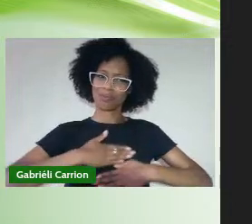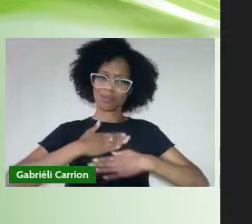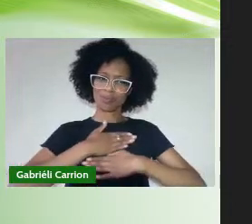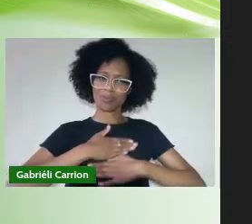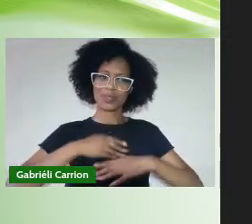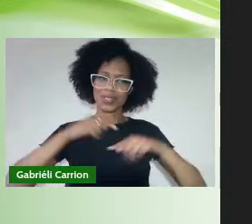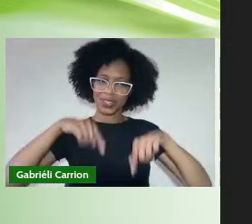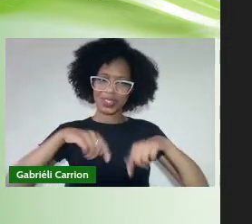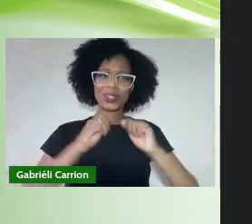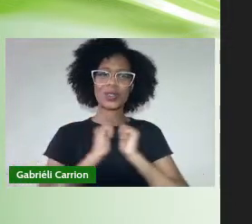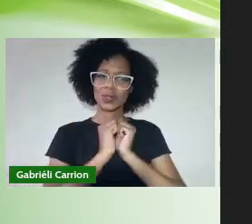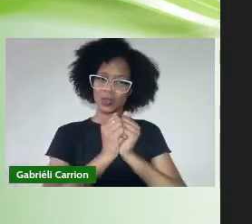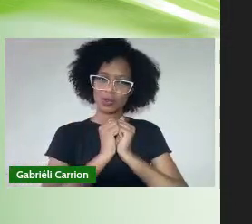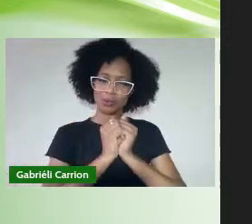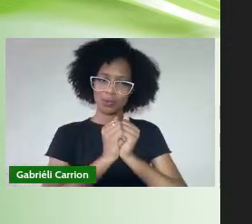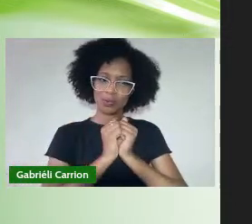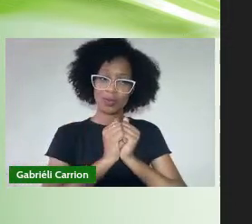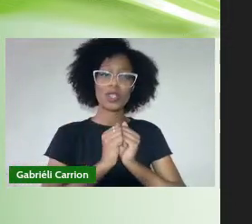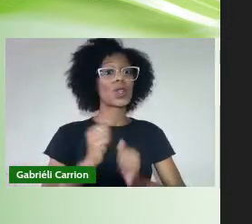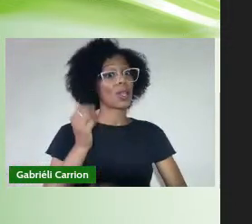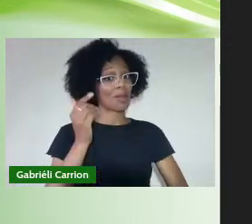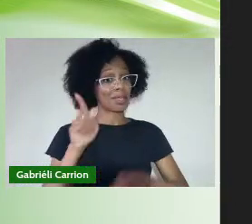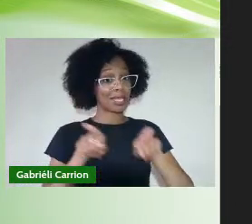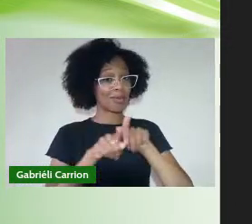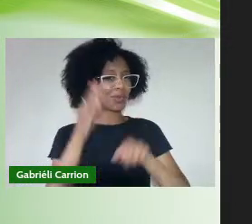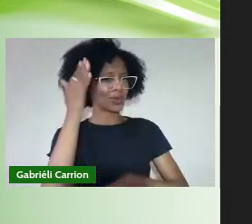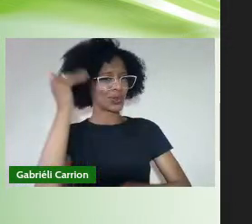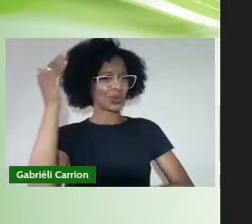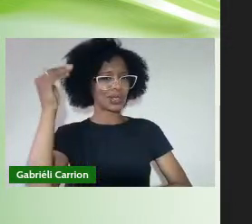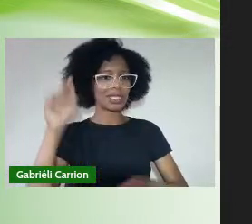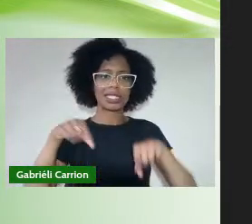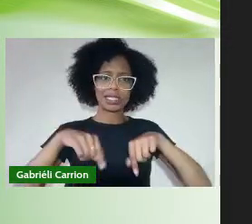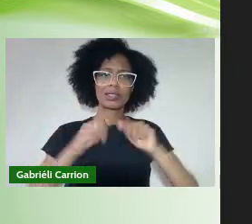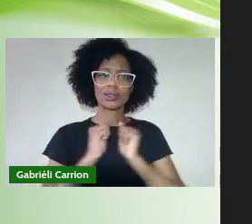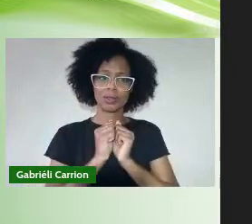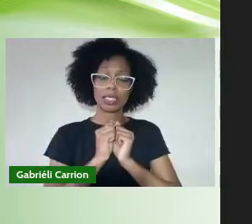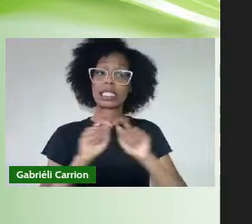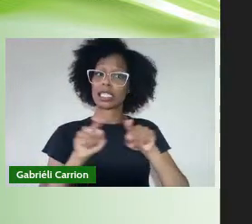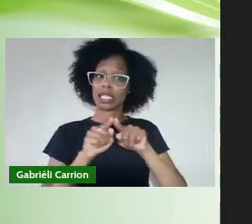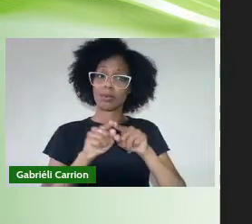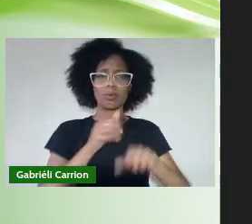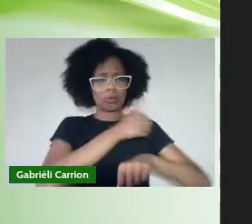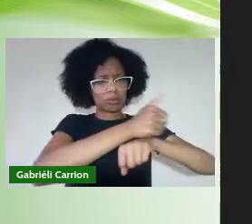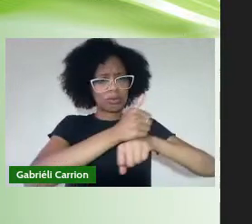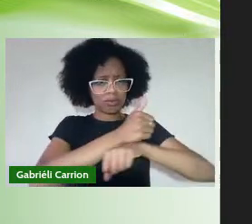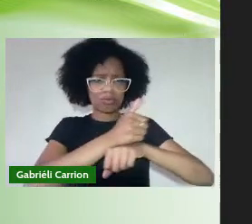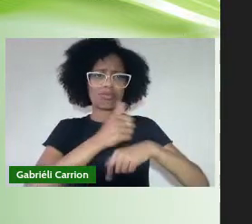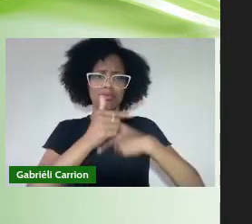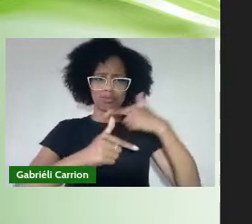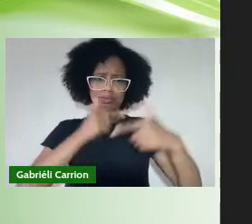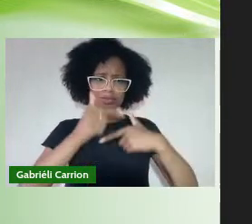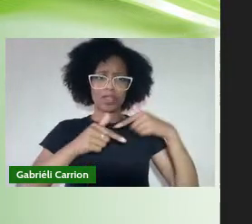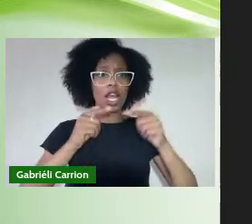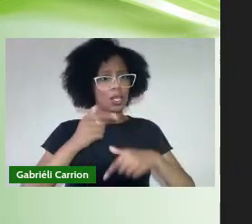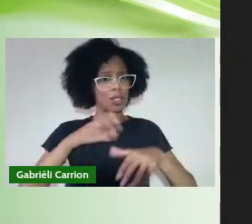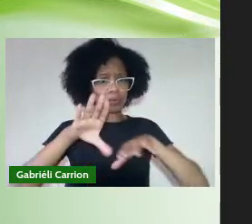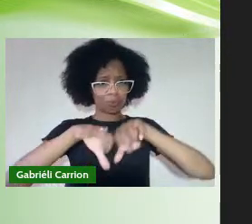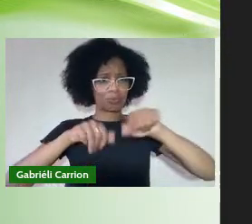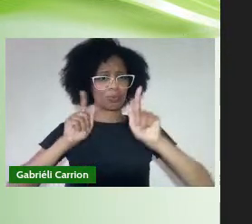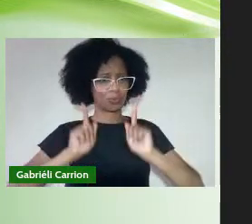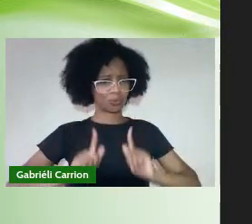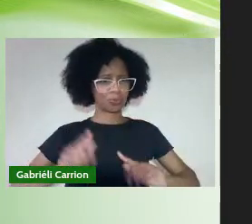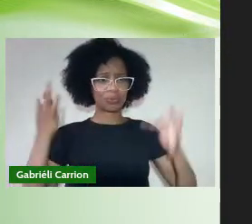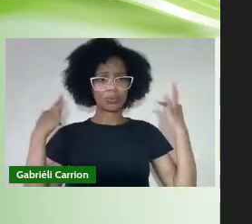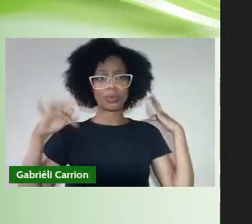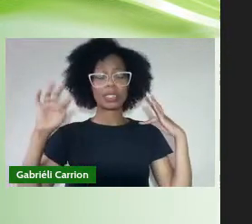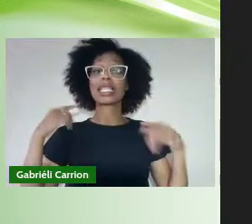sucesso, enfim, e êxito na carreira profissional do Ítalo, nosso formando em gestão de turismo. E também, claro, deixo